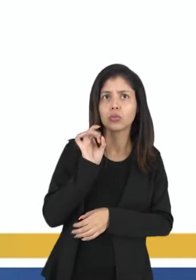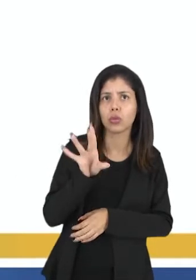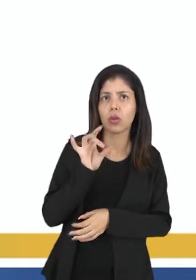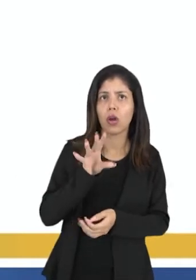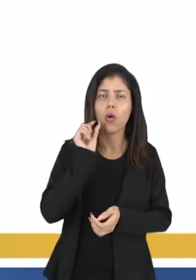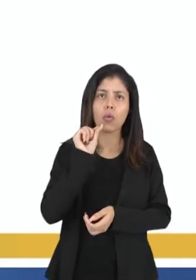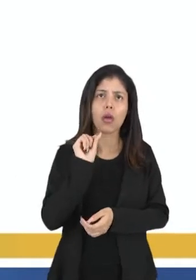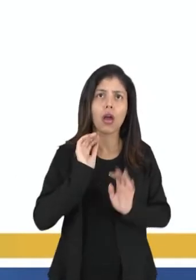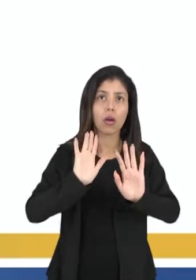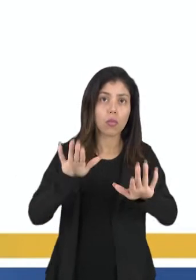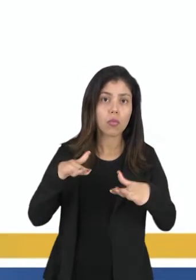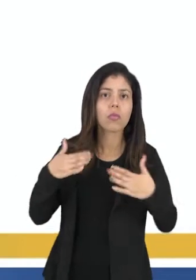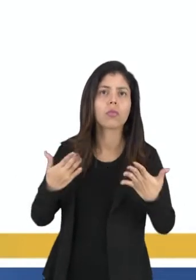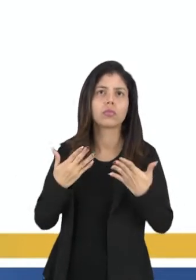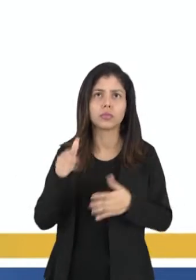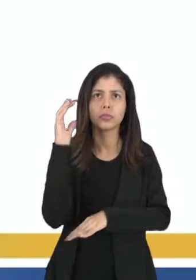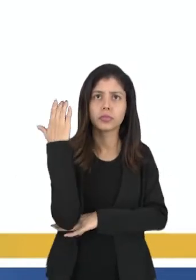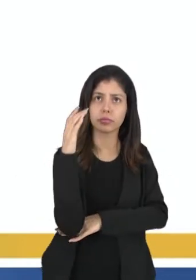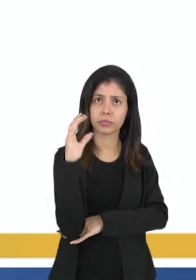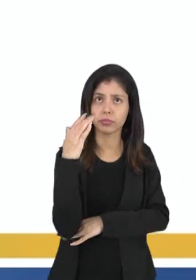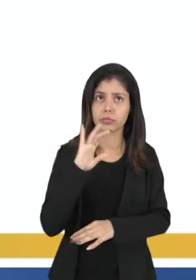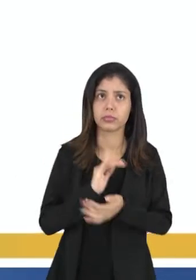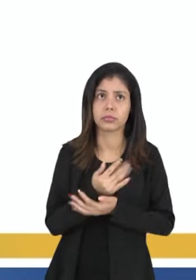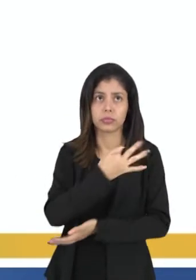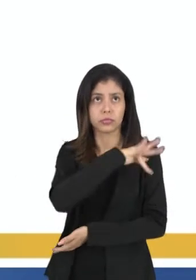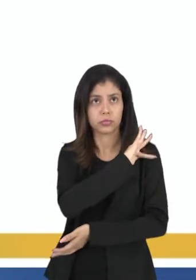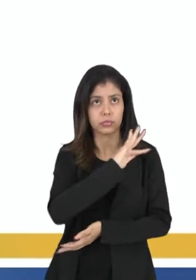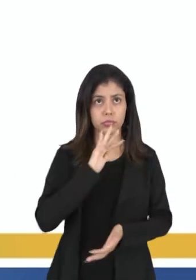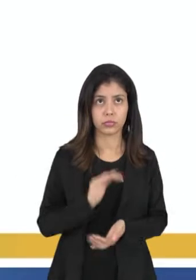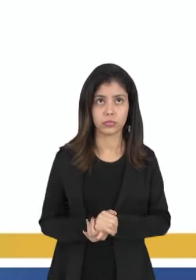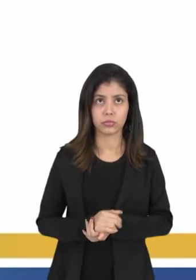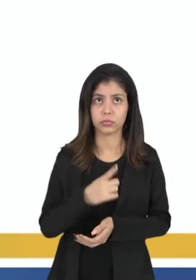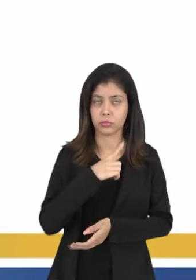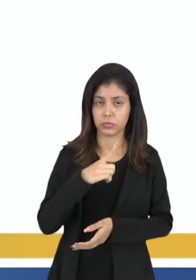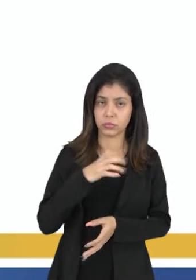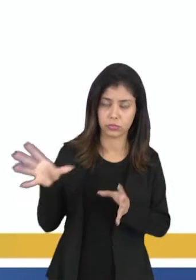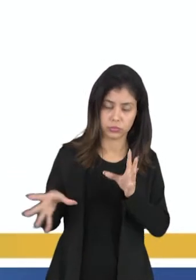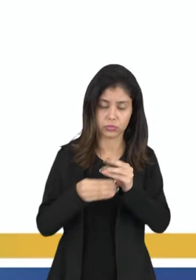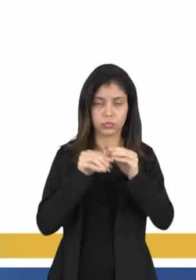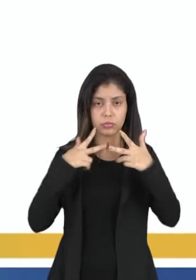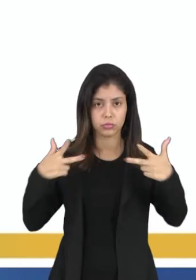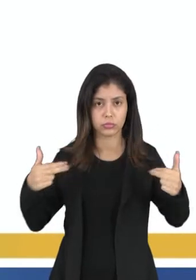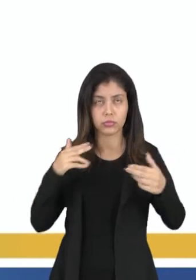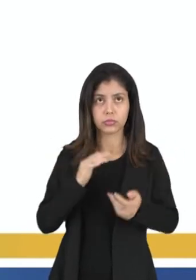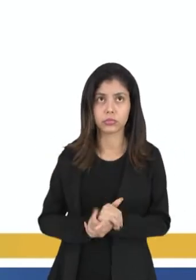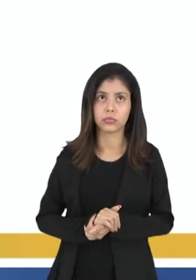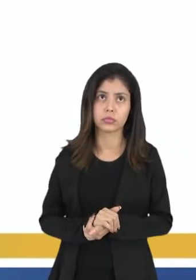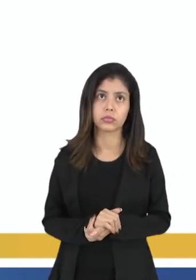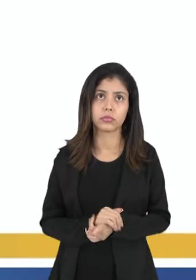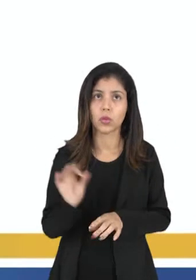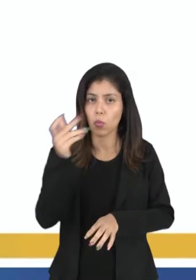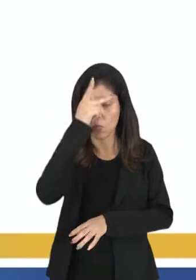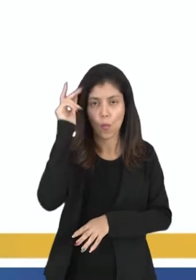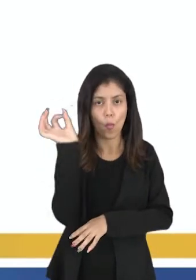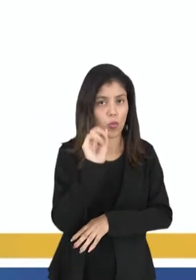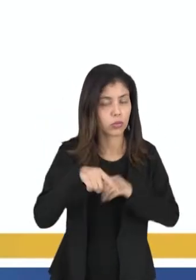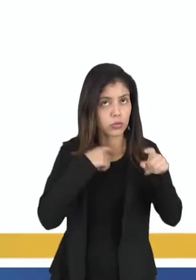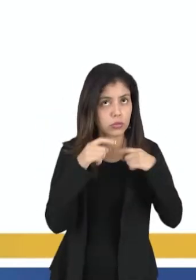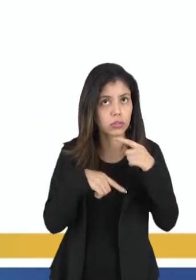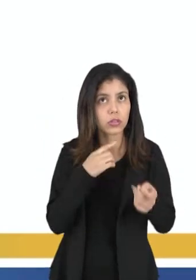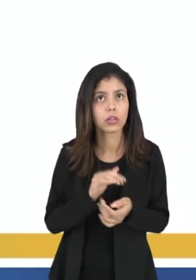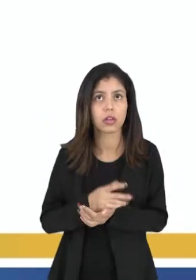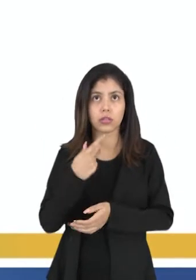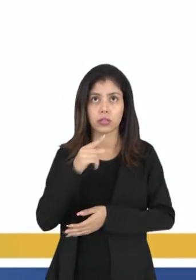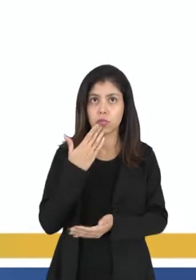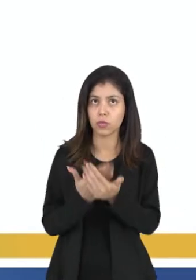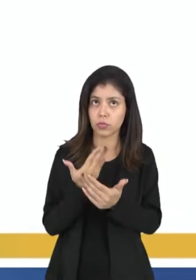o que seja ele de qual das ciências ou faculdades constitui o objeto. Ninguém duvidará de que